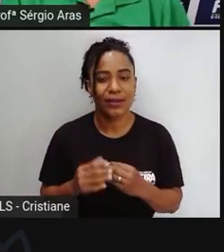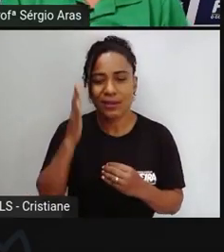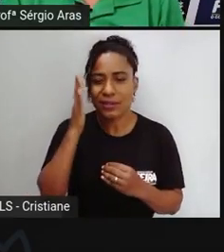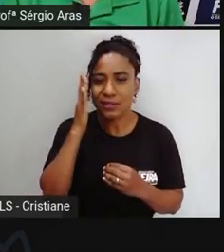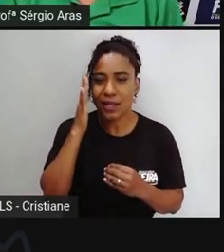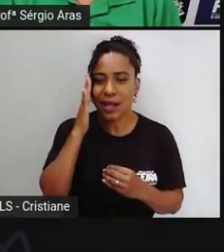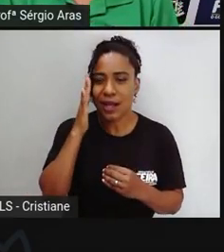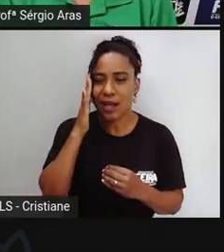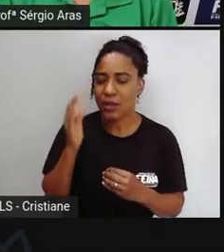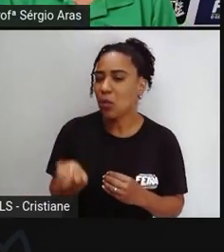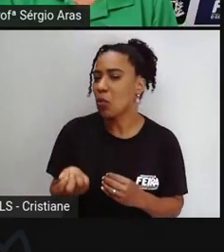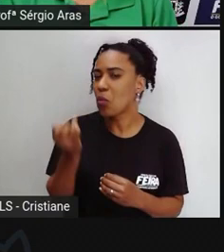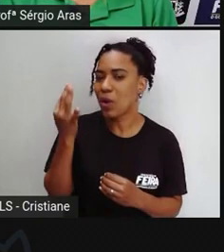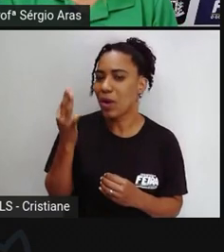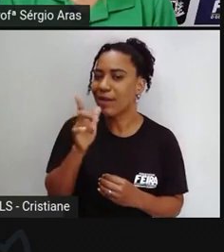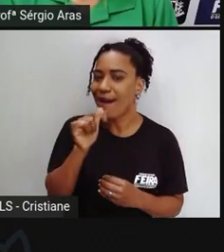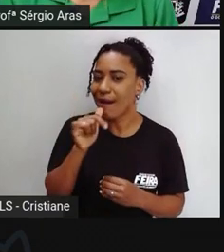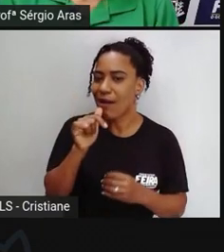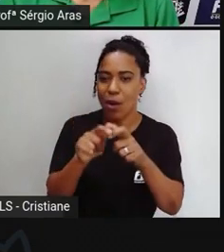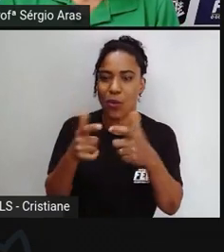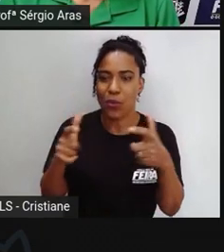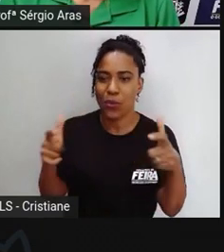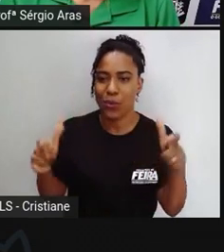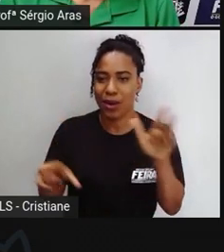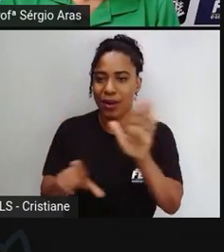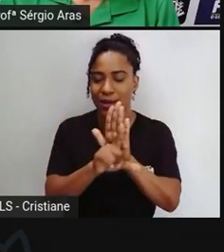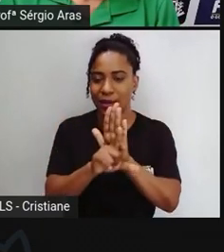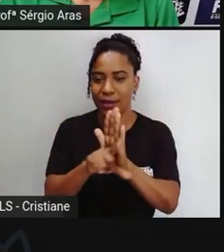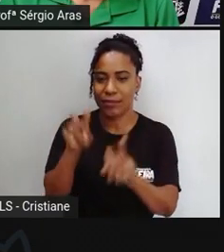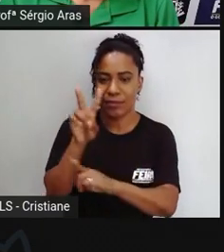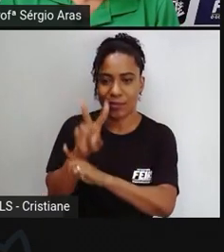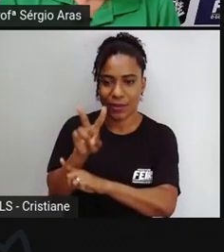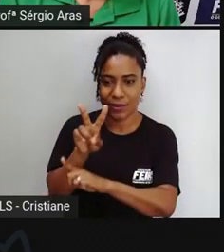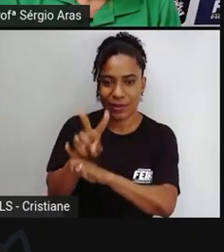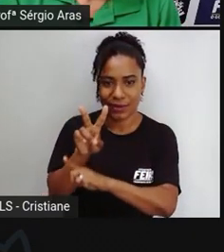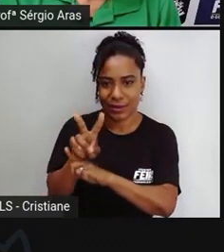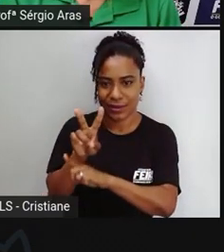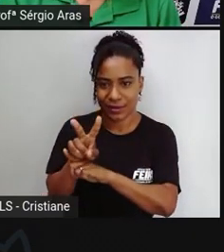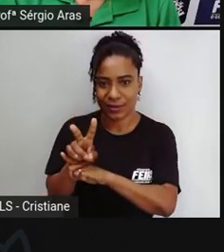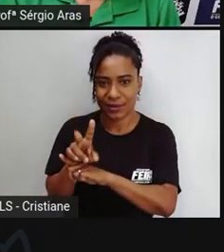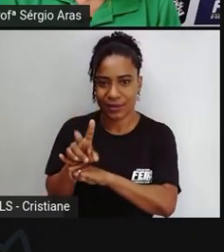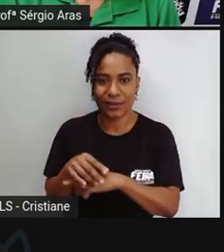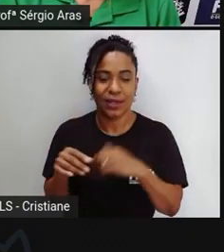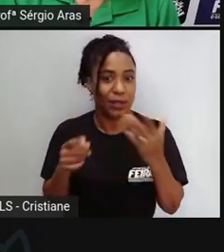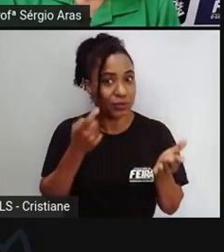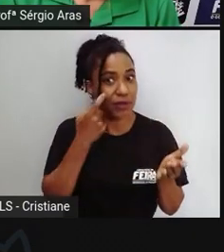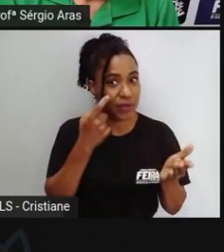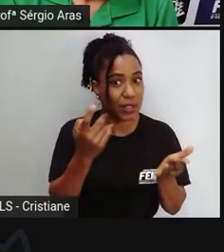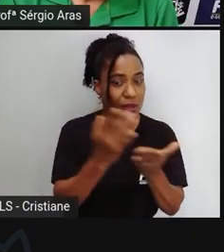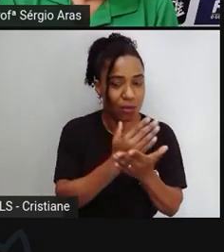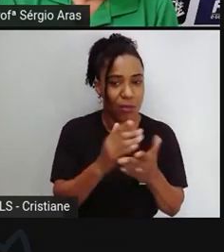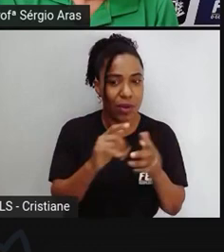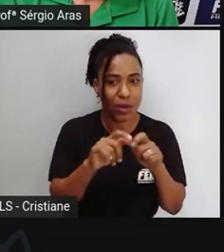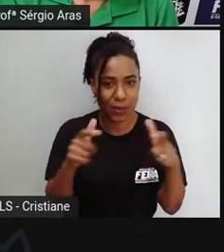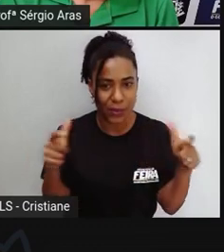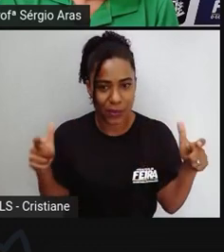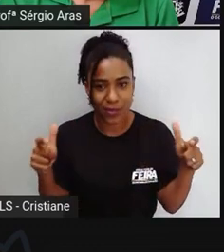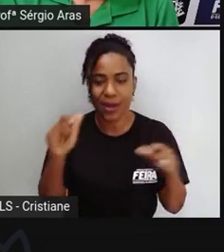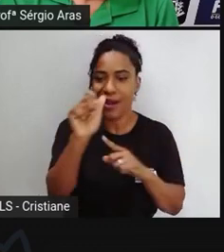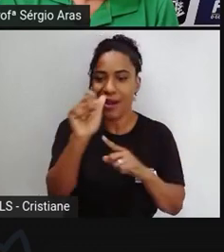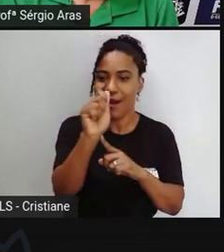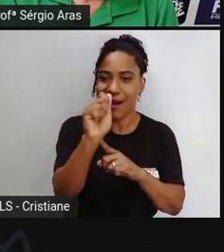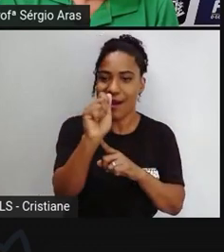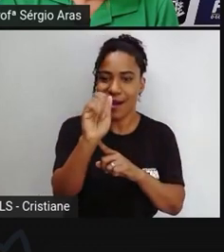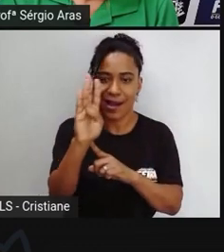por curiosidade porque eu já vi algumas lagoas com a placa assim APA uma área de proteção ambiental tem